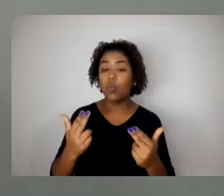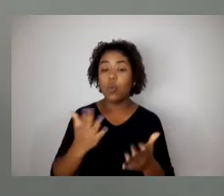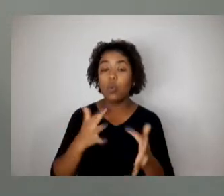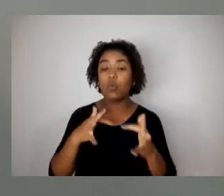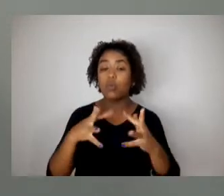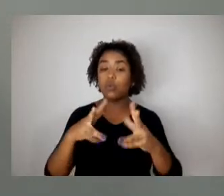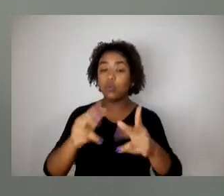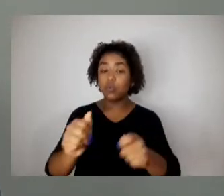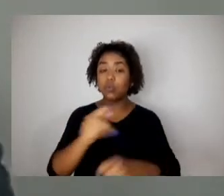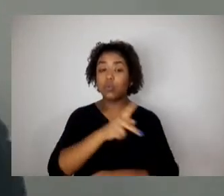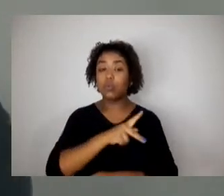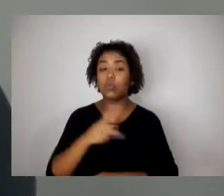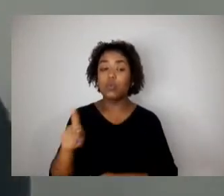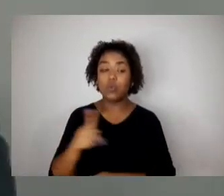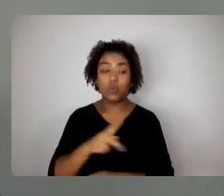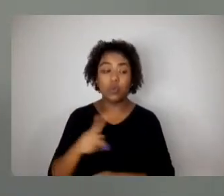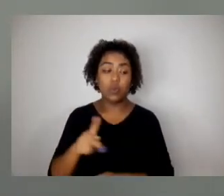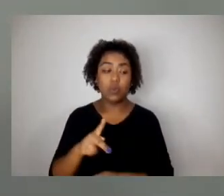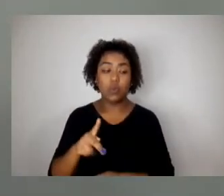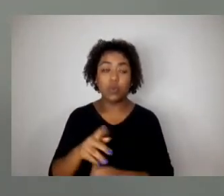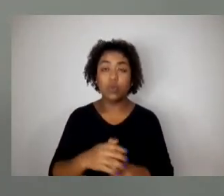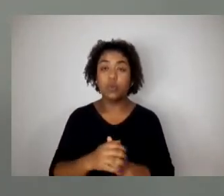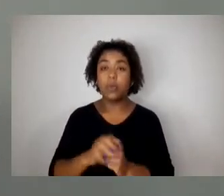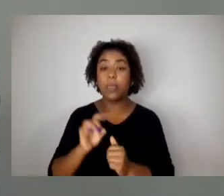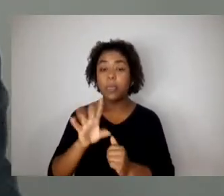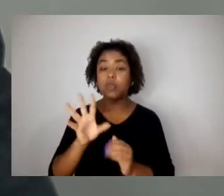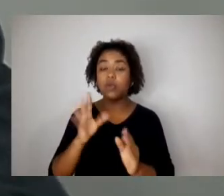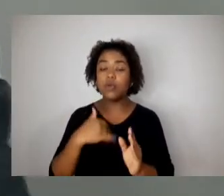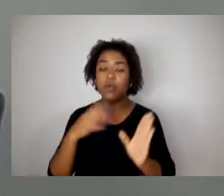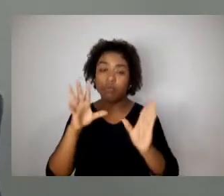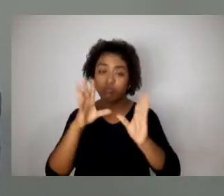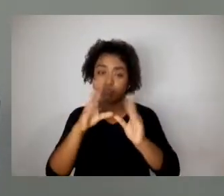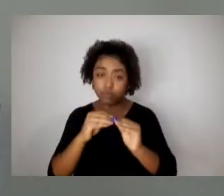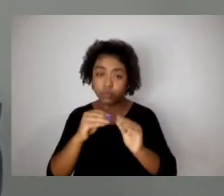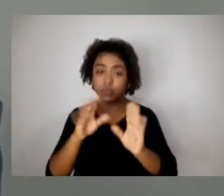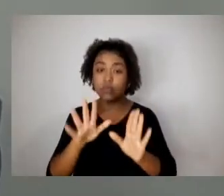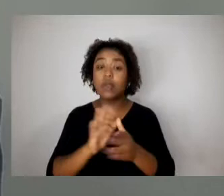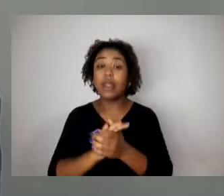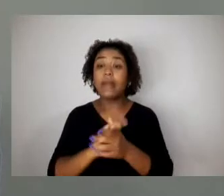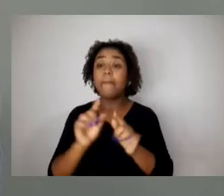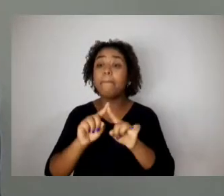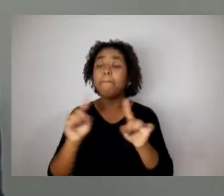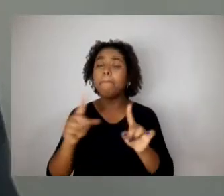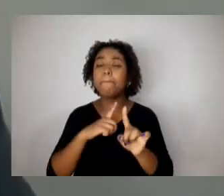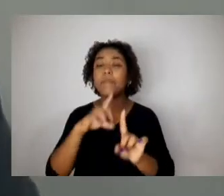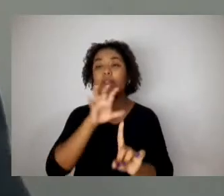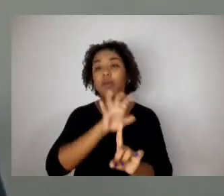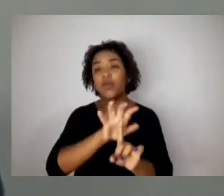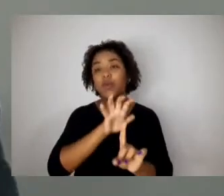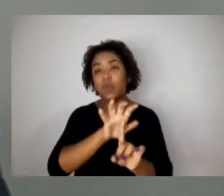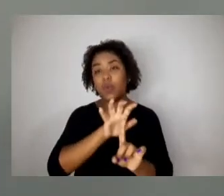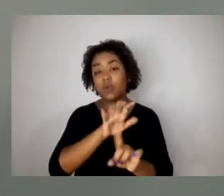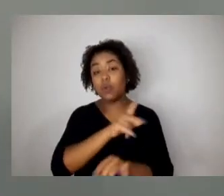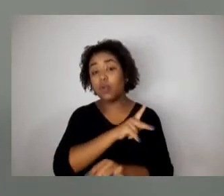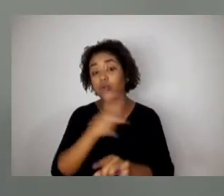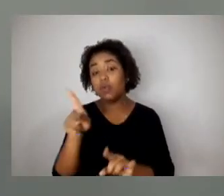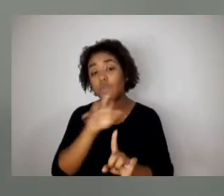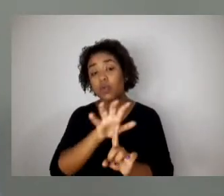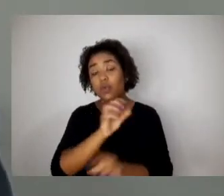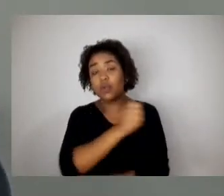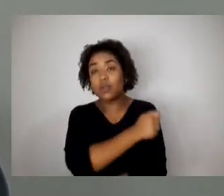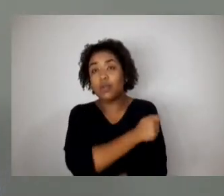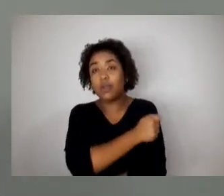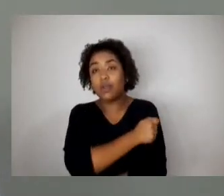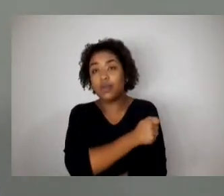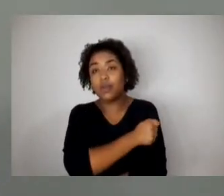permito só para concluir, senhor presidente, eles têm uma forte influência sobre os seus alunos, e como na sua grande, imensa maioria,